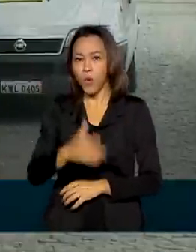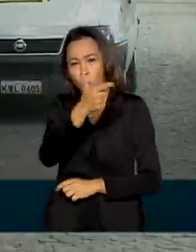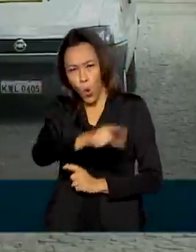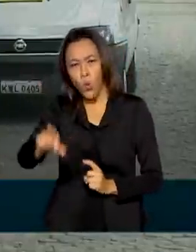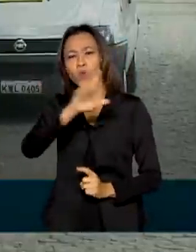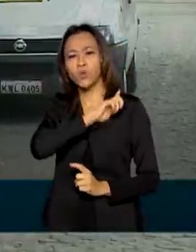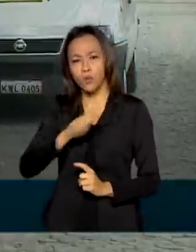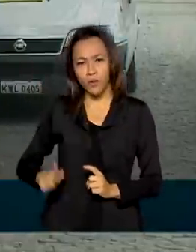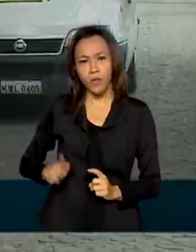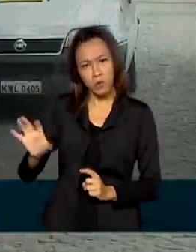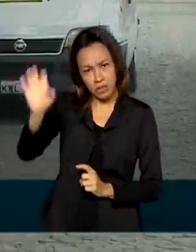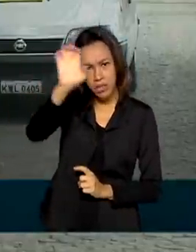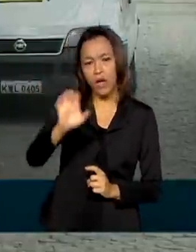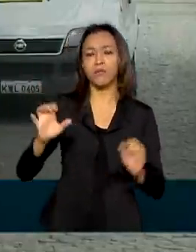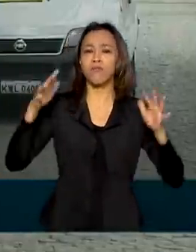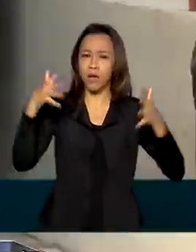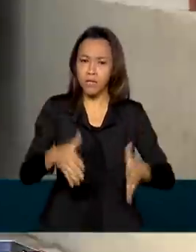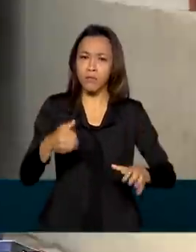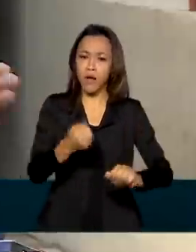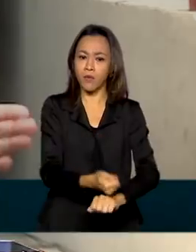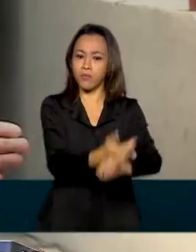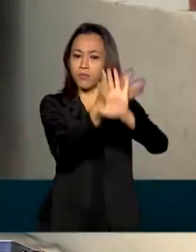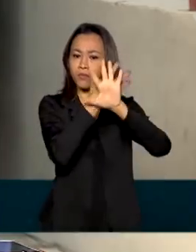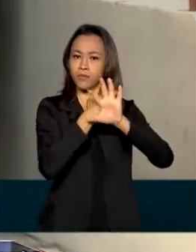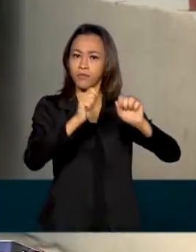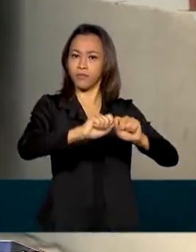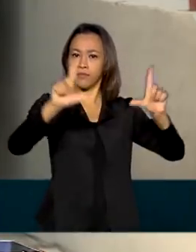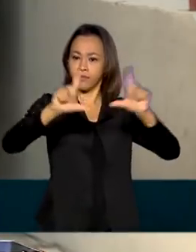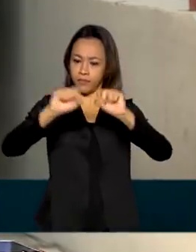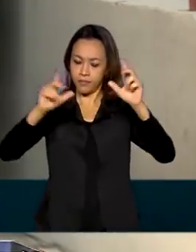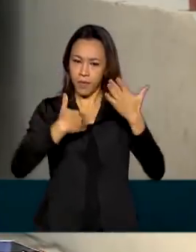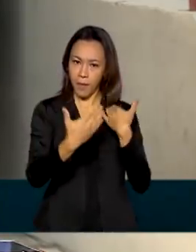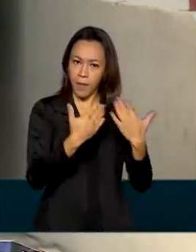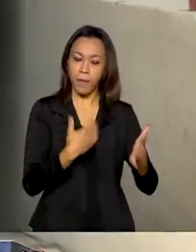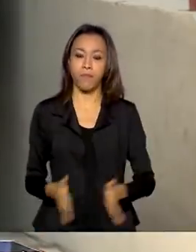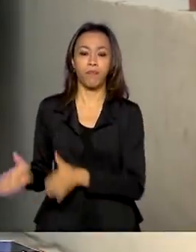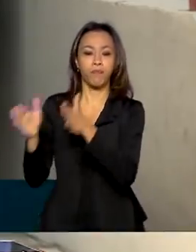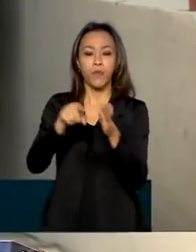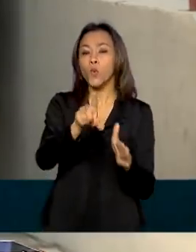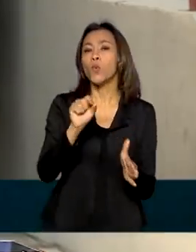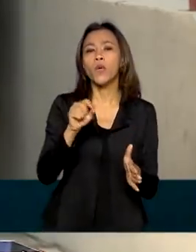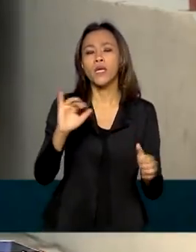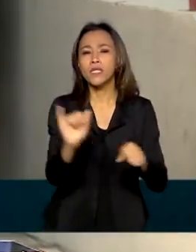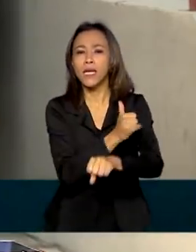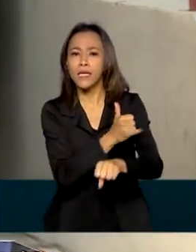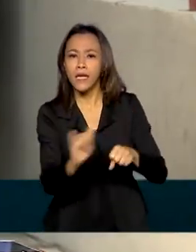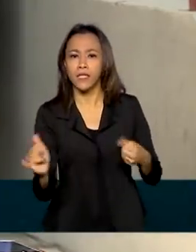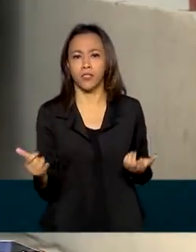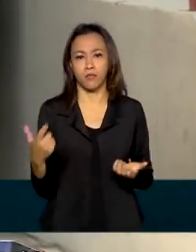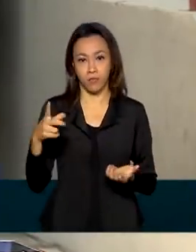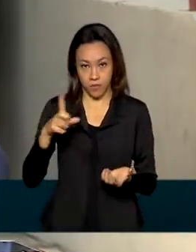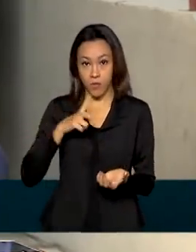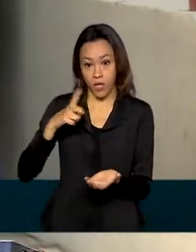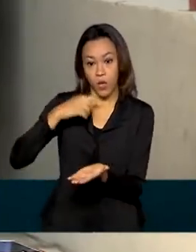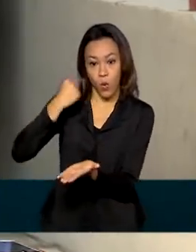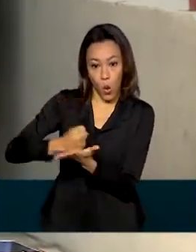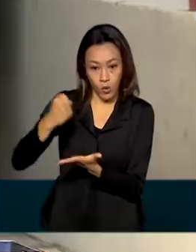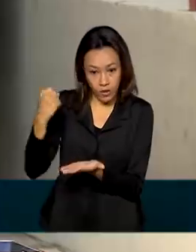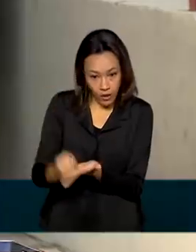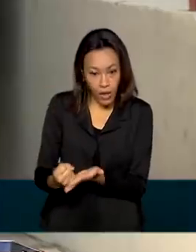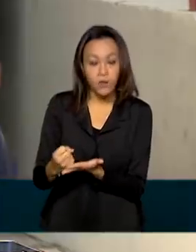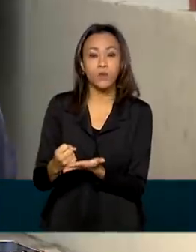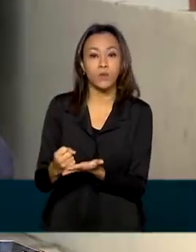também participaram por videoconferência. Qual foi a estratégia que tiramos aqui? Como o contrato brasileiro é com a